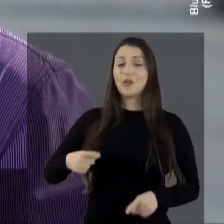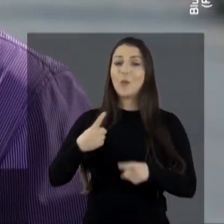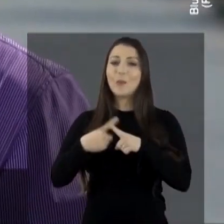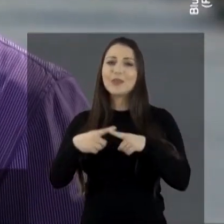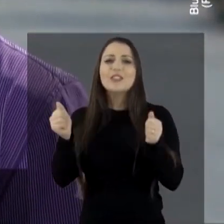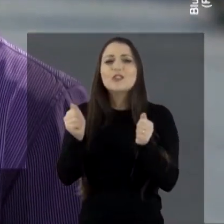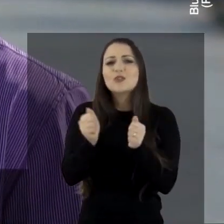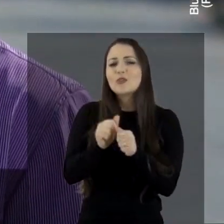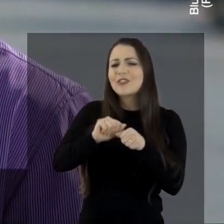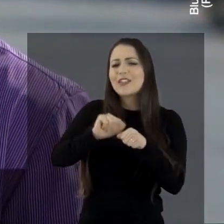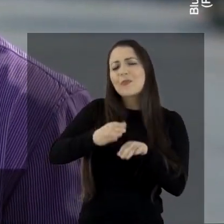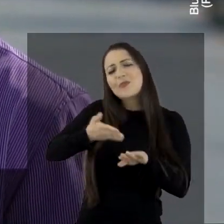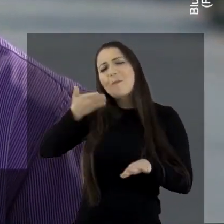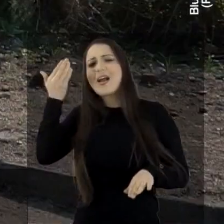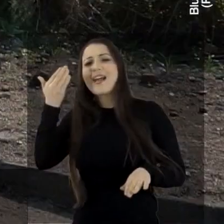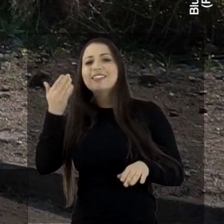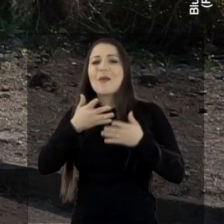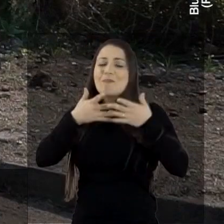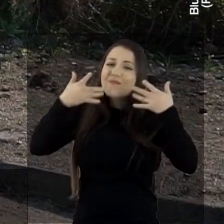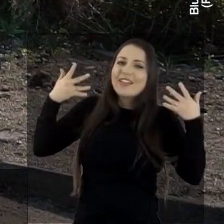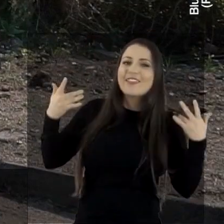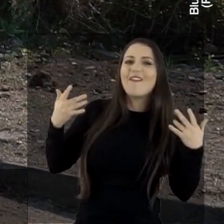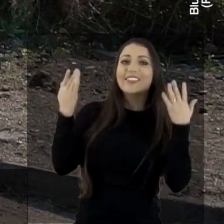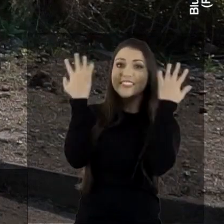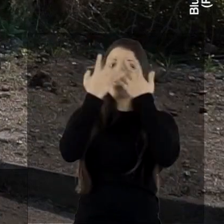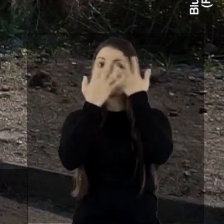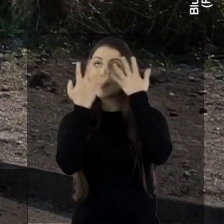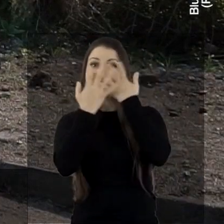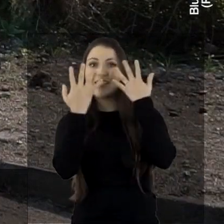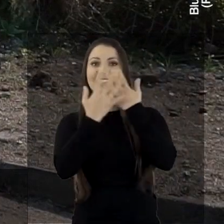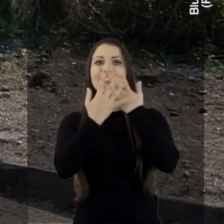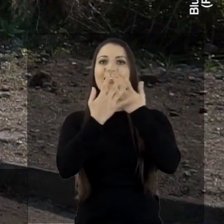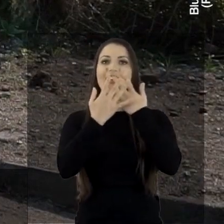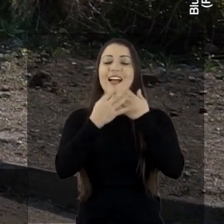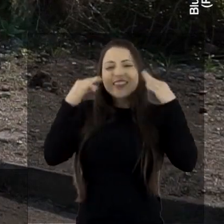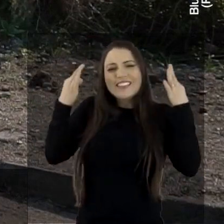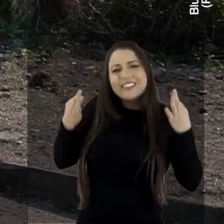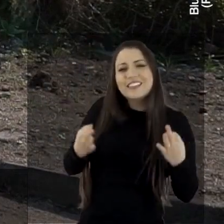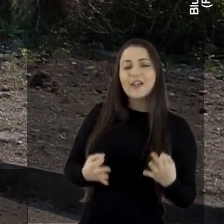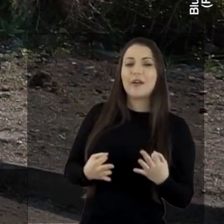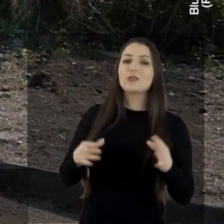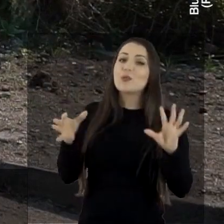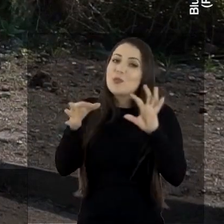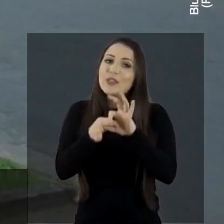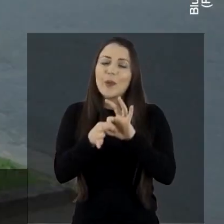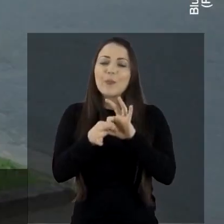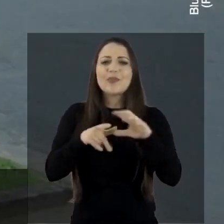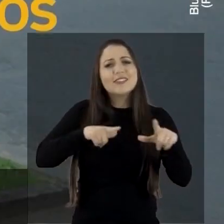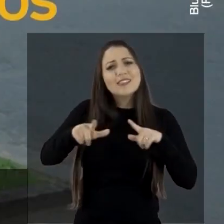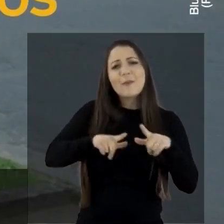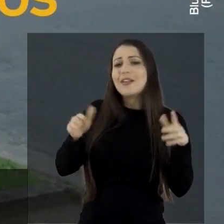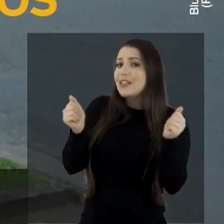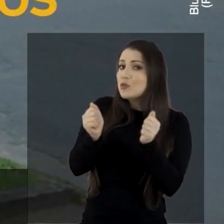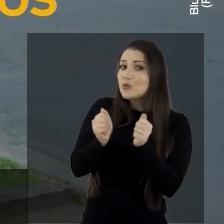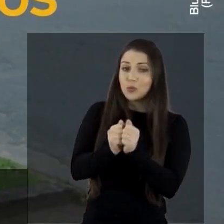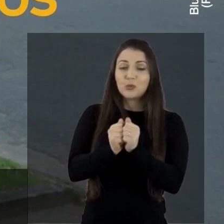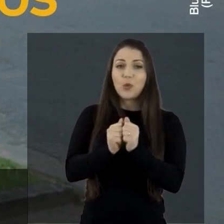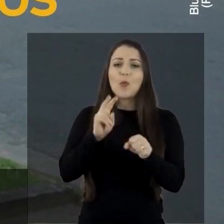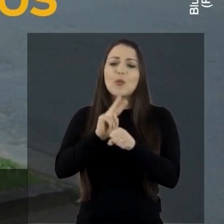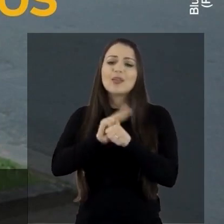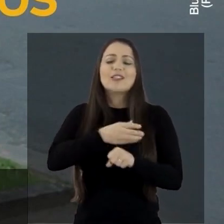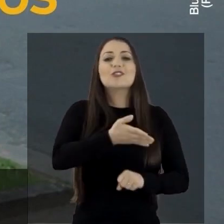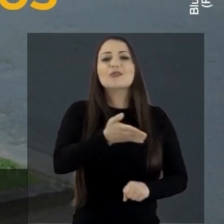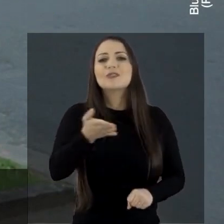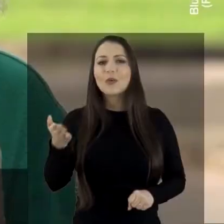Porque juntos fazemos mais e melhor. Com mais transparência, eficácia e união. Trabalhar juntos para